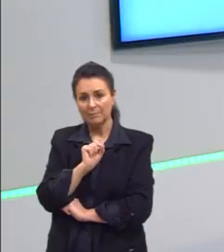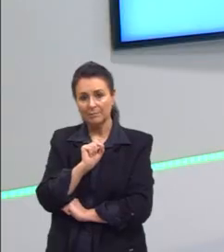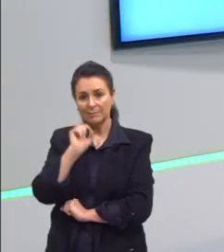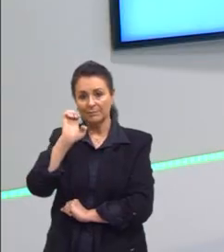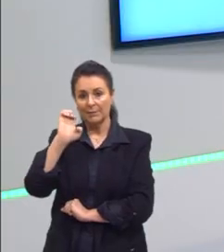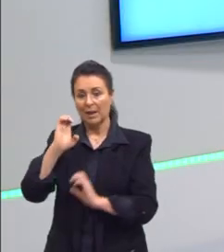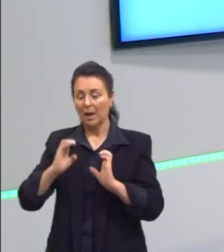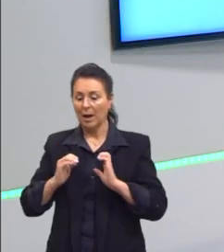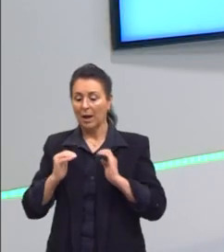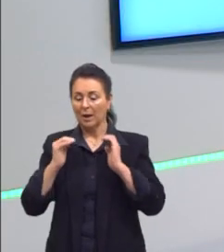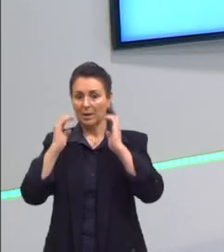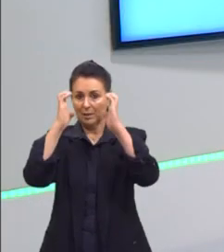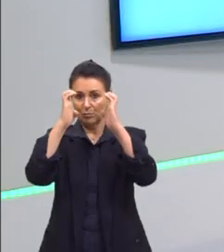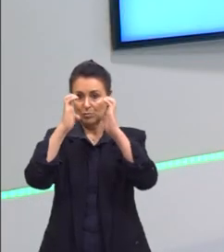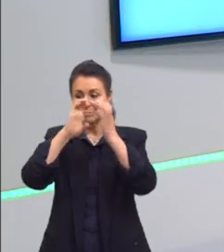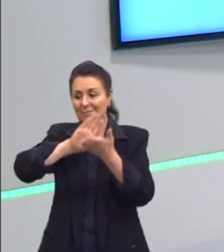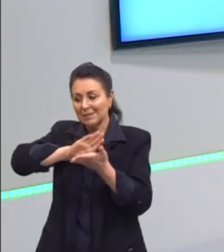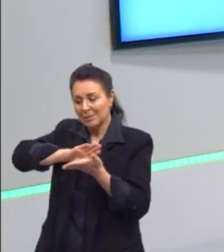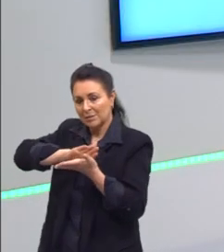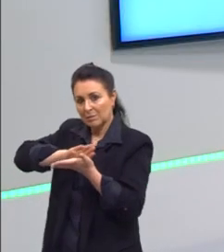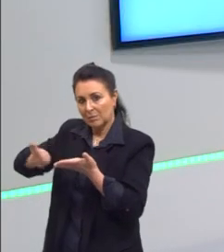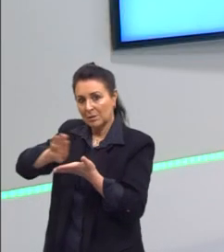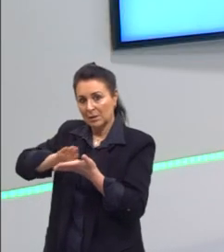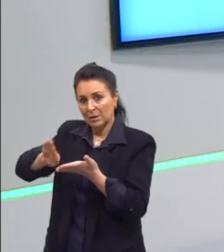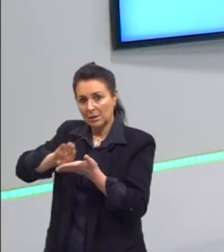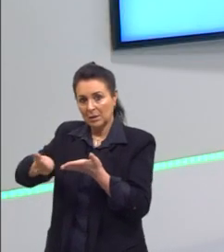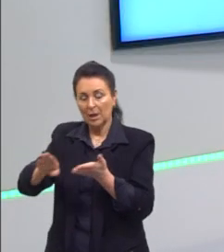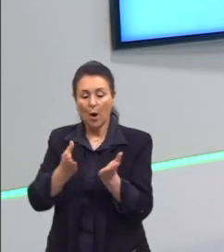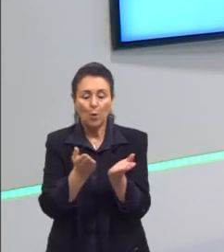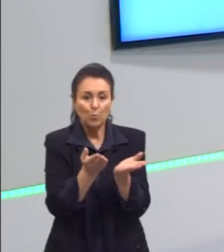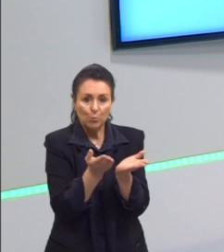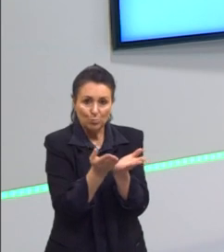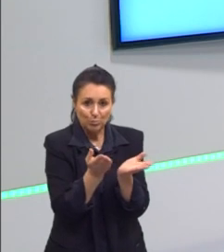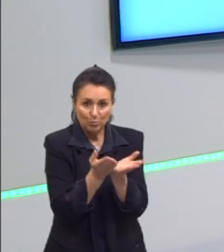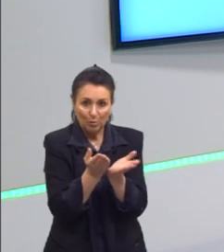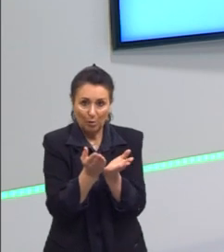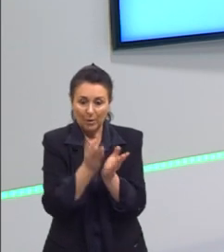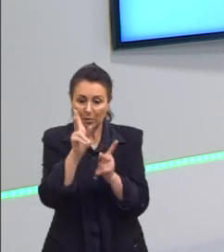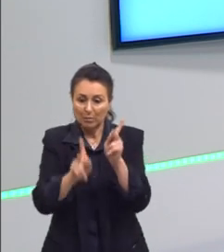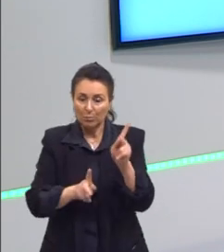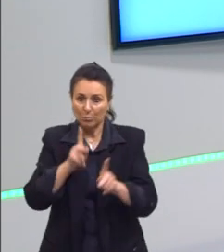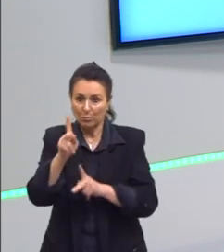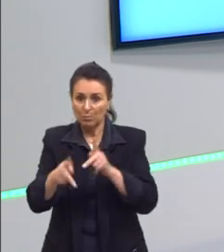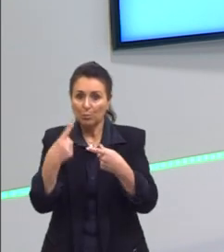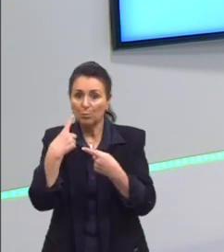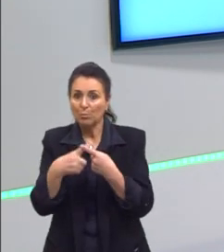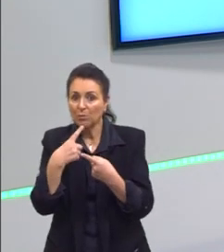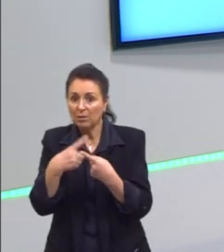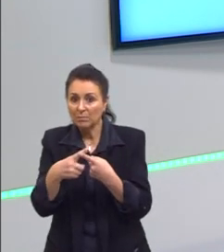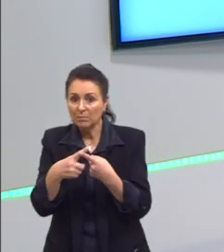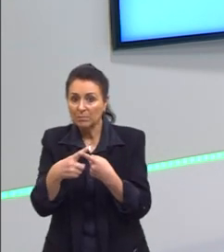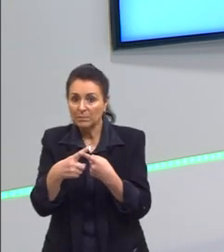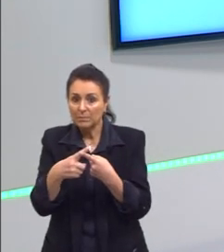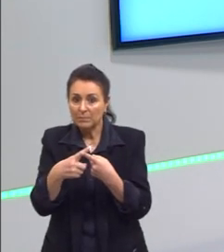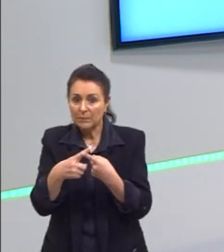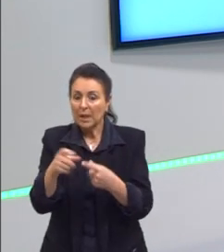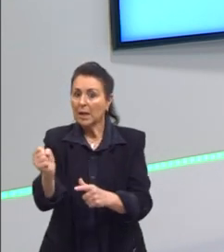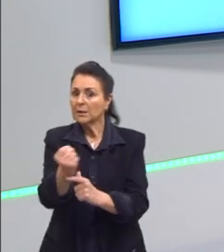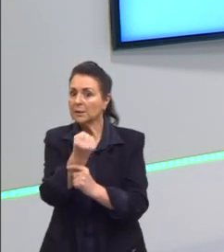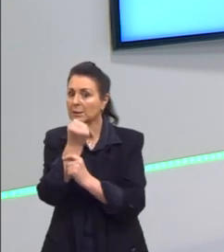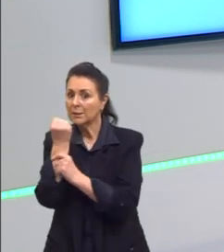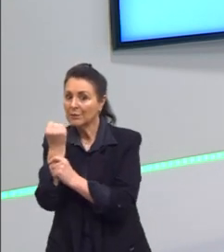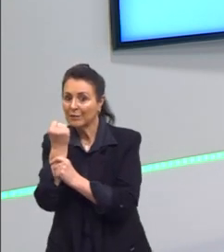excluía a parte mais pobre da população exatamente porque ia defender seus